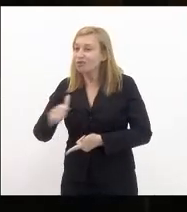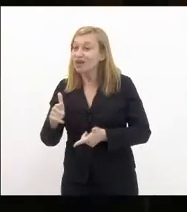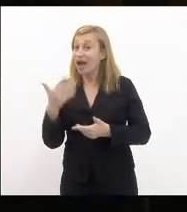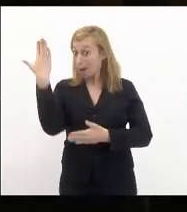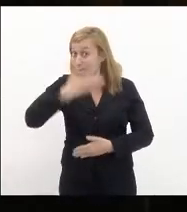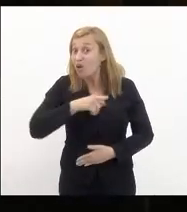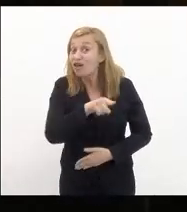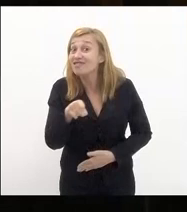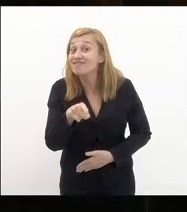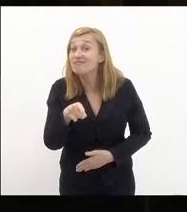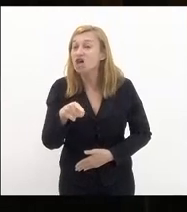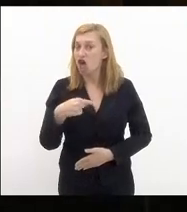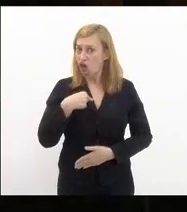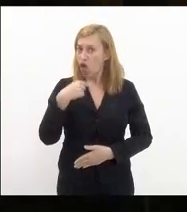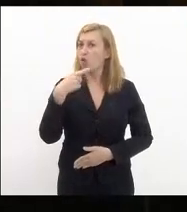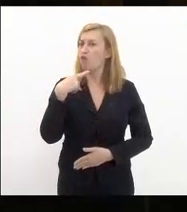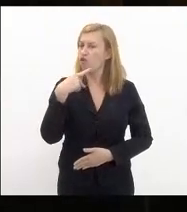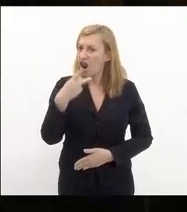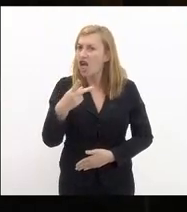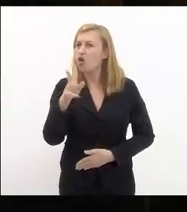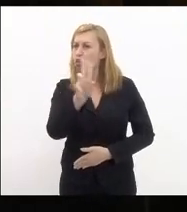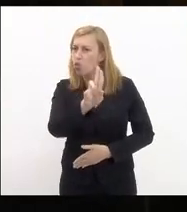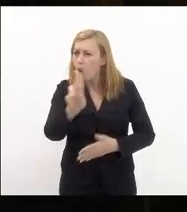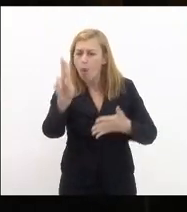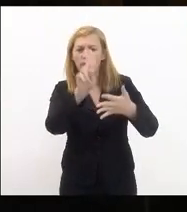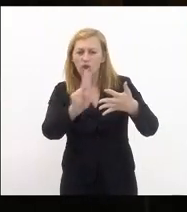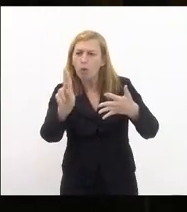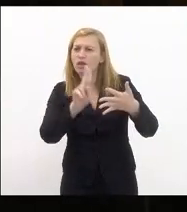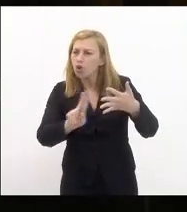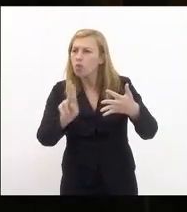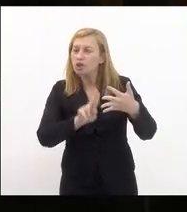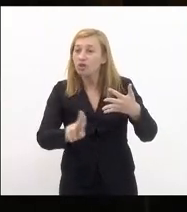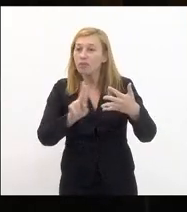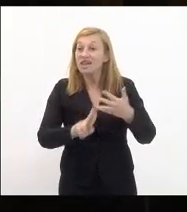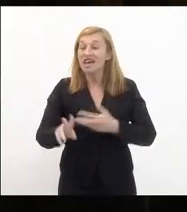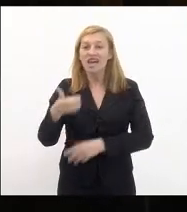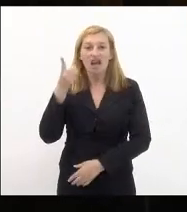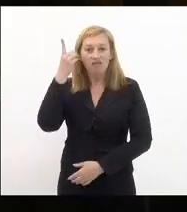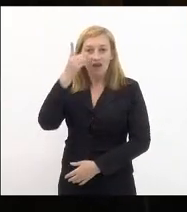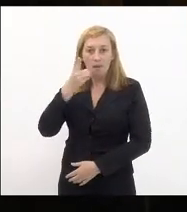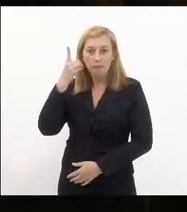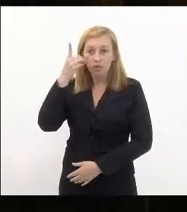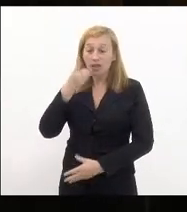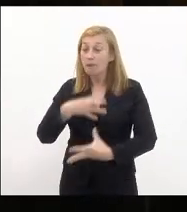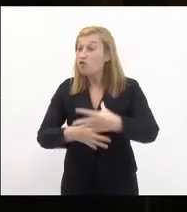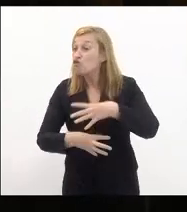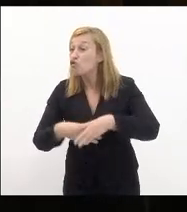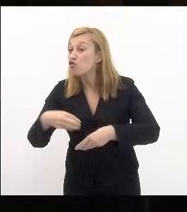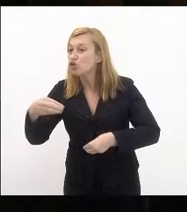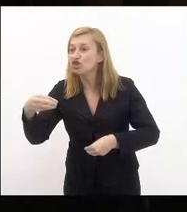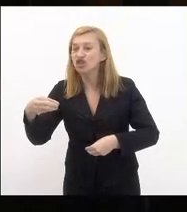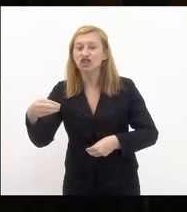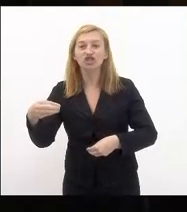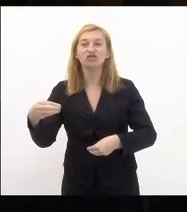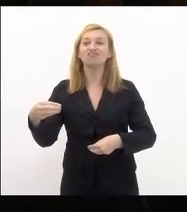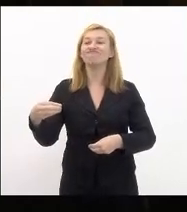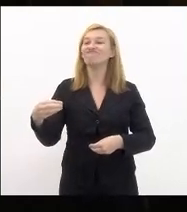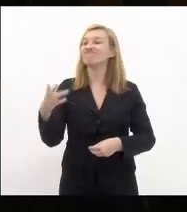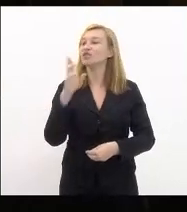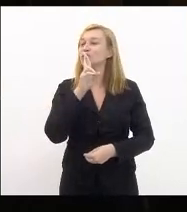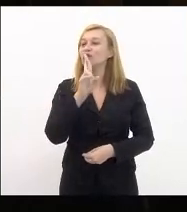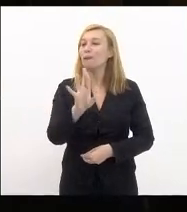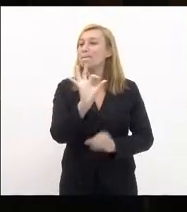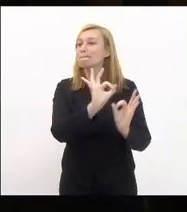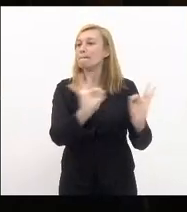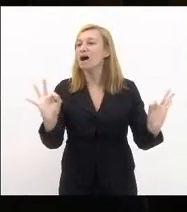prova eu questionei dando nome e sobrenome e a deputada fugiu do plenário sem responder